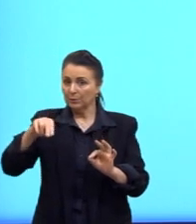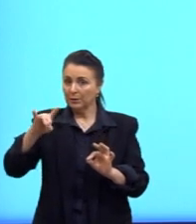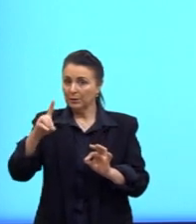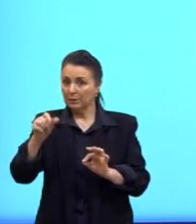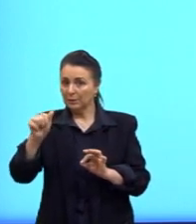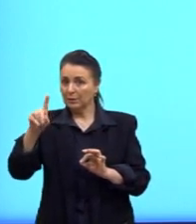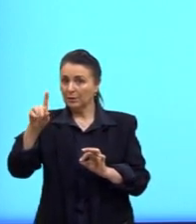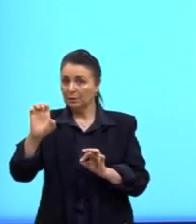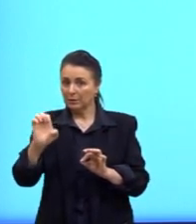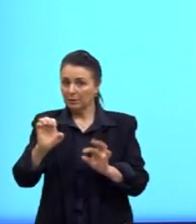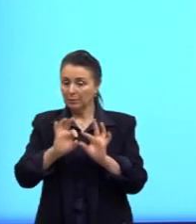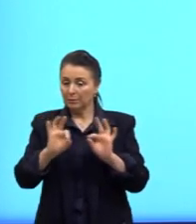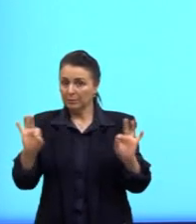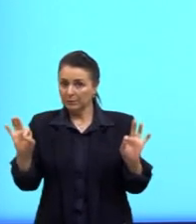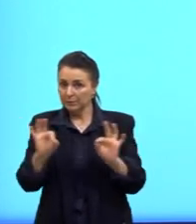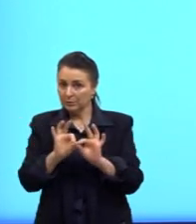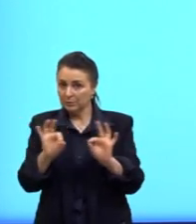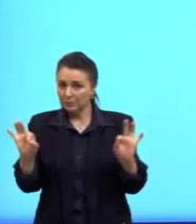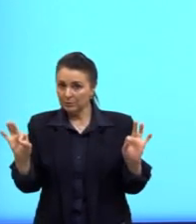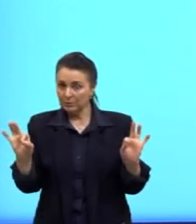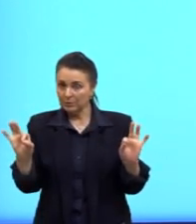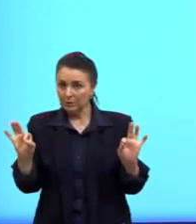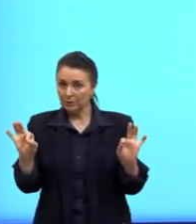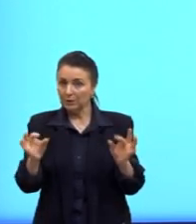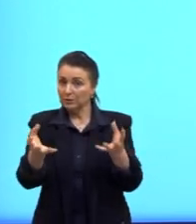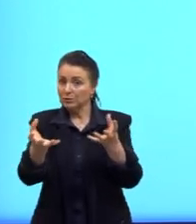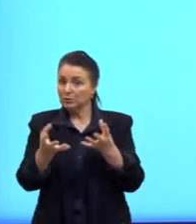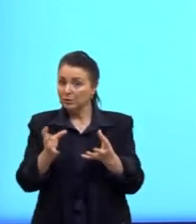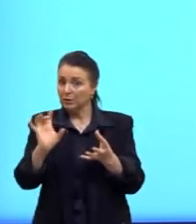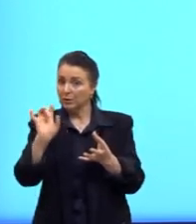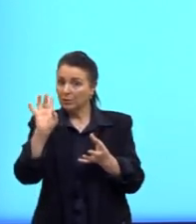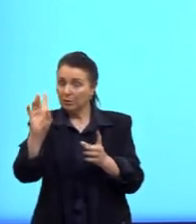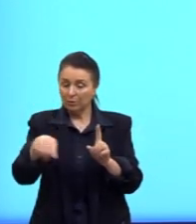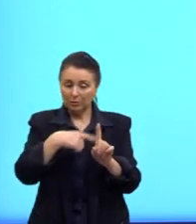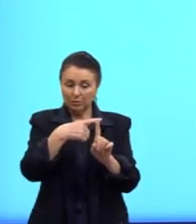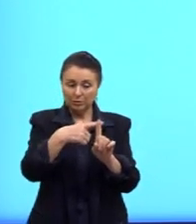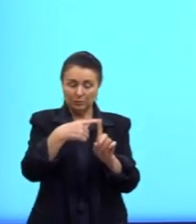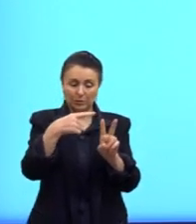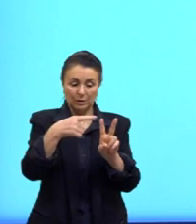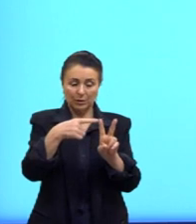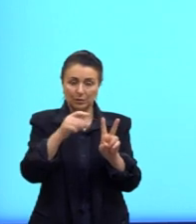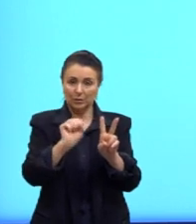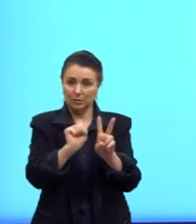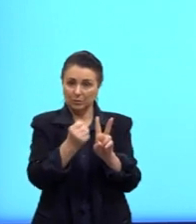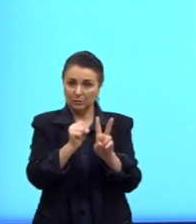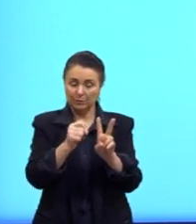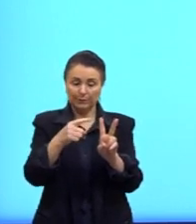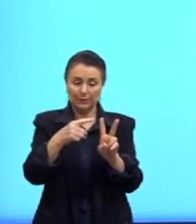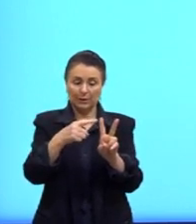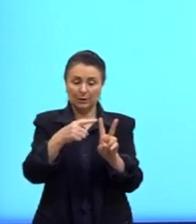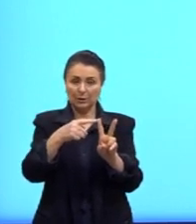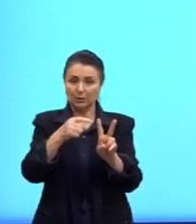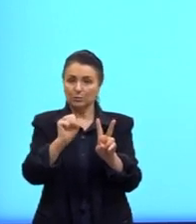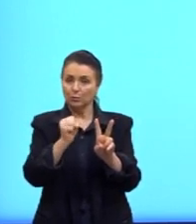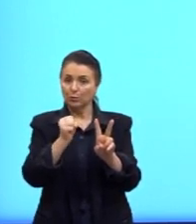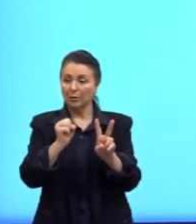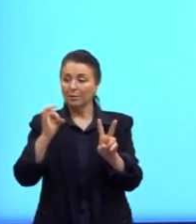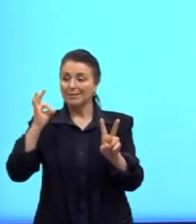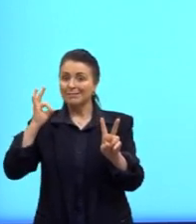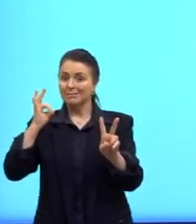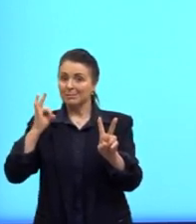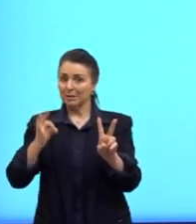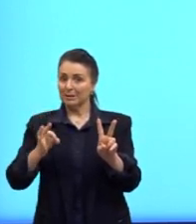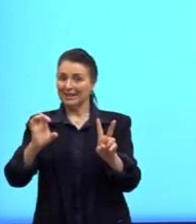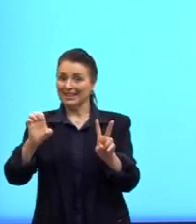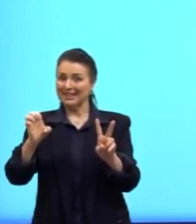pegar apenas o resultado positivo da raiz de 8. Raiz de 8 não é exata, então a gente